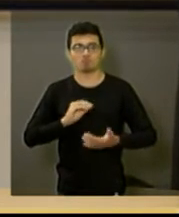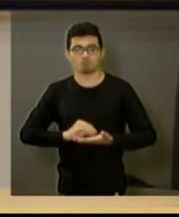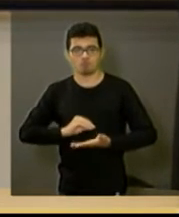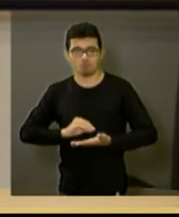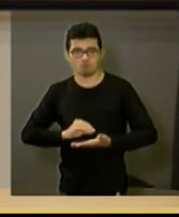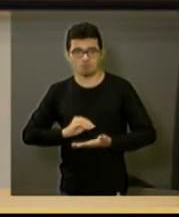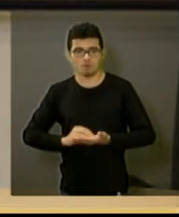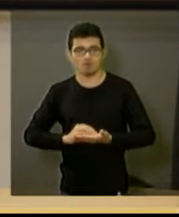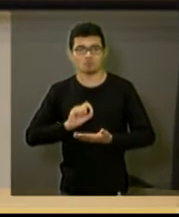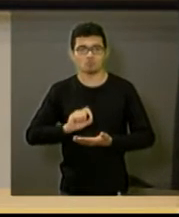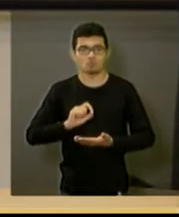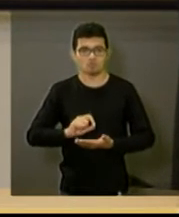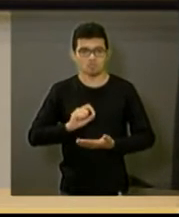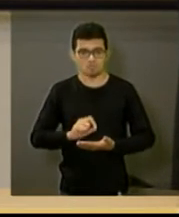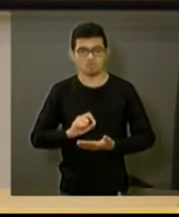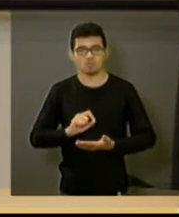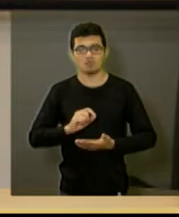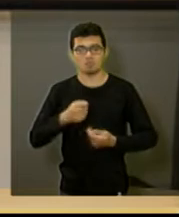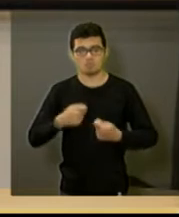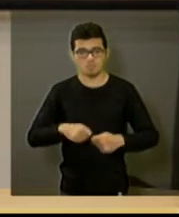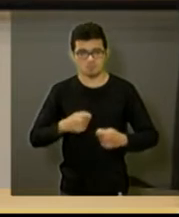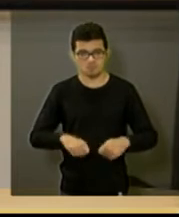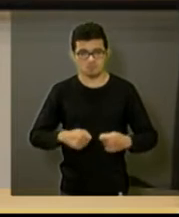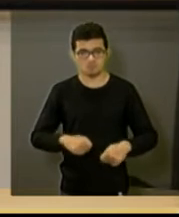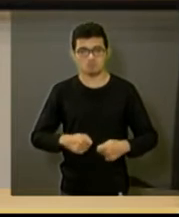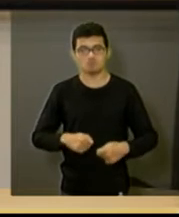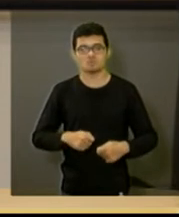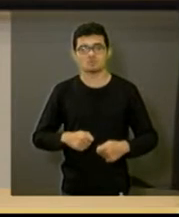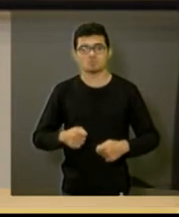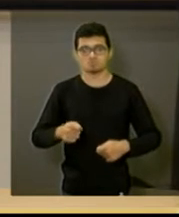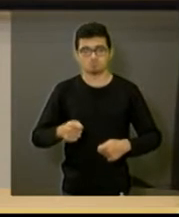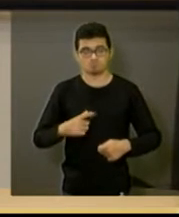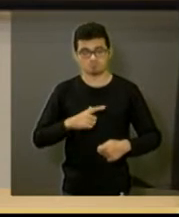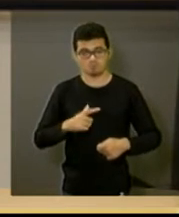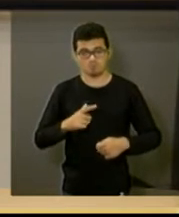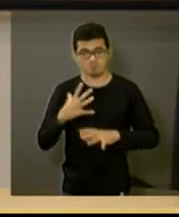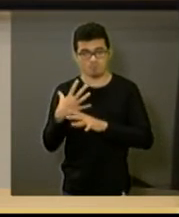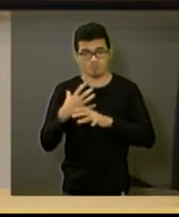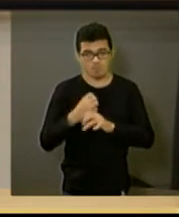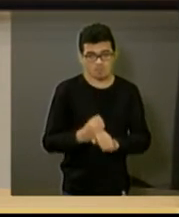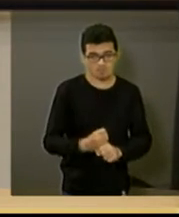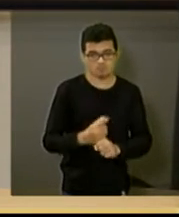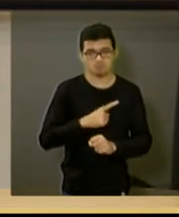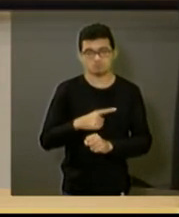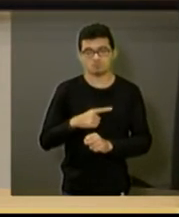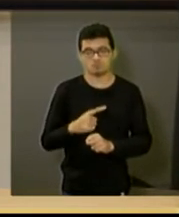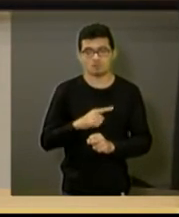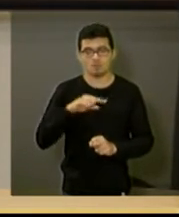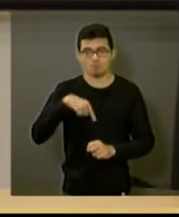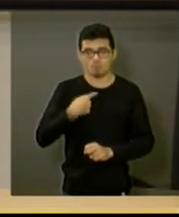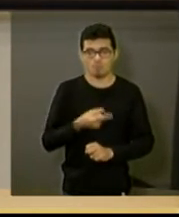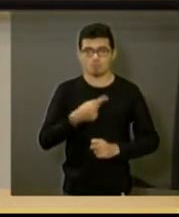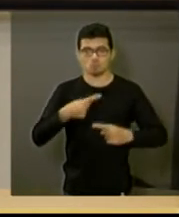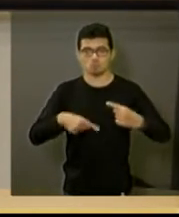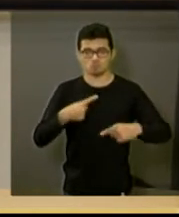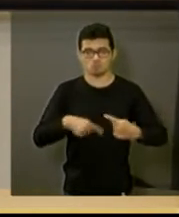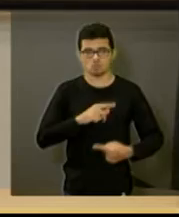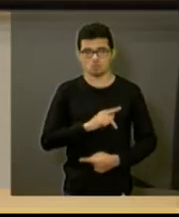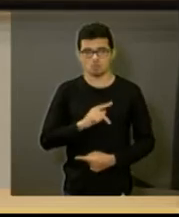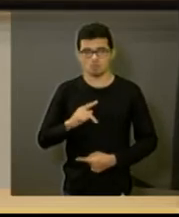o que desse orçamento precisa ser revisto, e isso a gente vai estar discutindo depois no PPA.